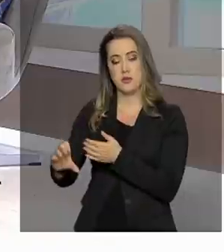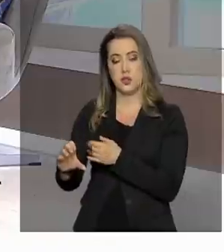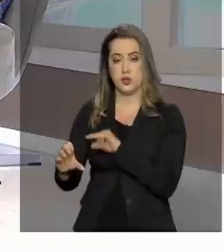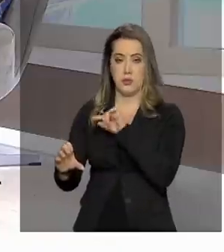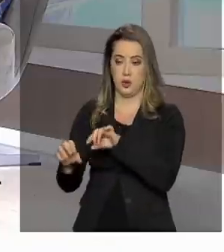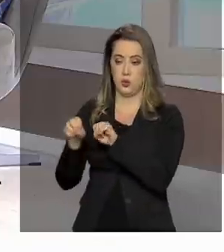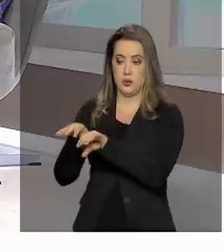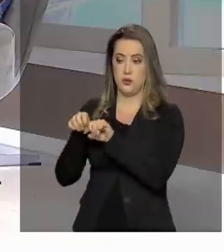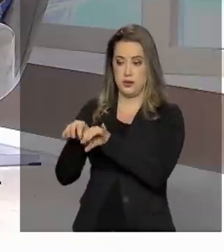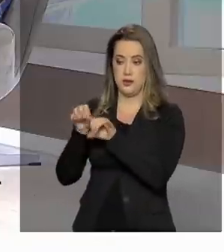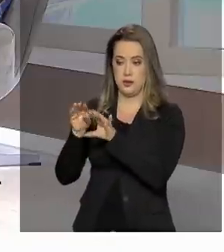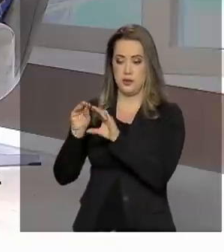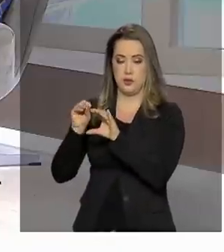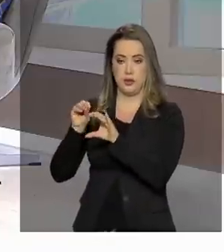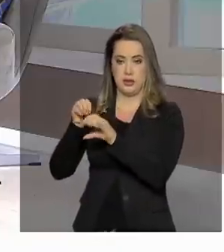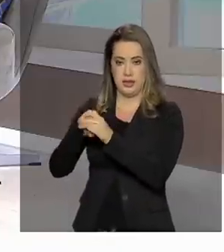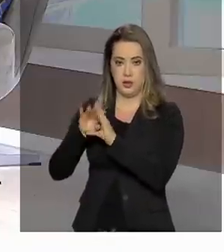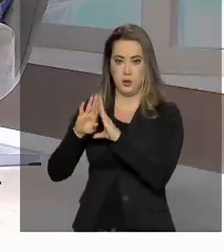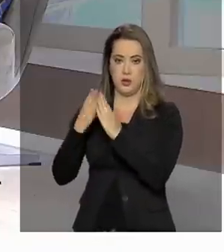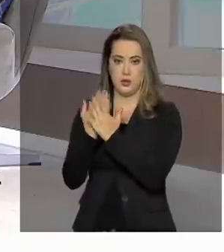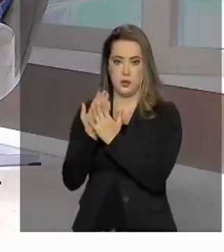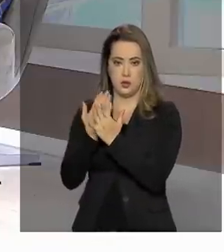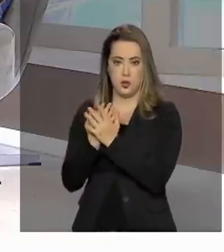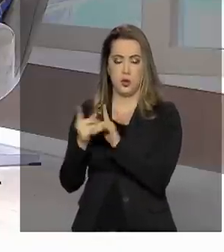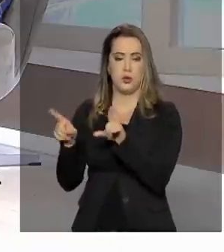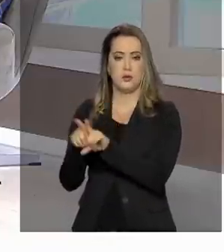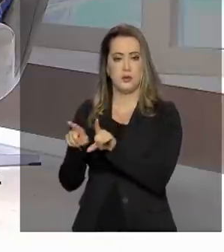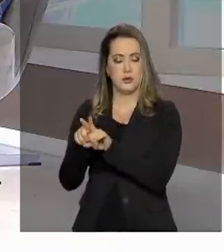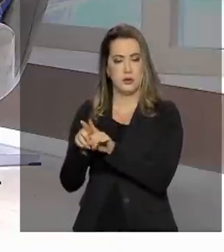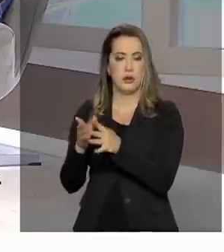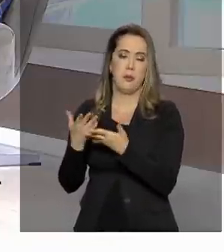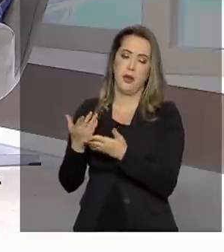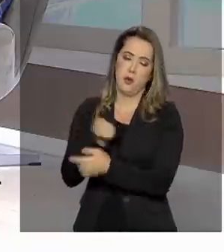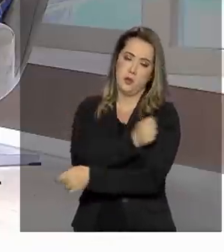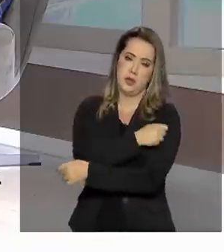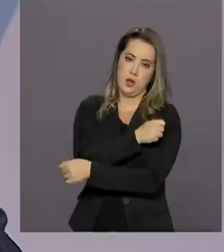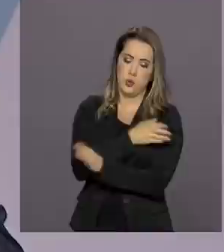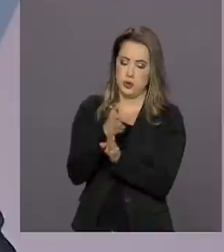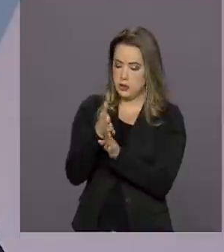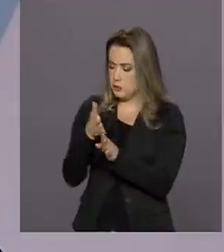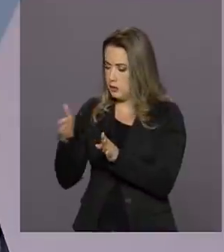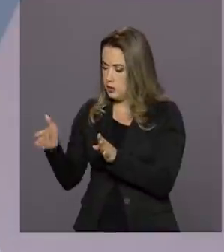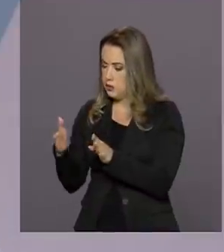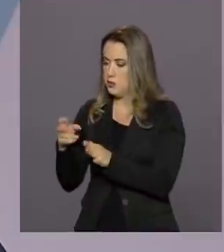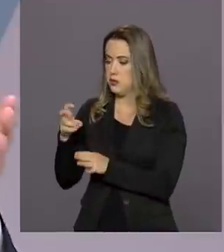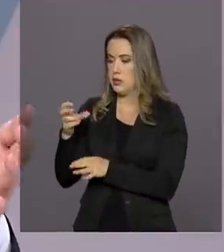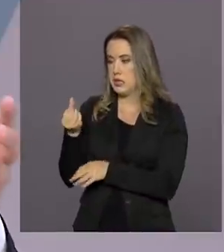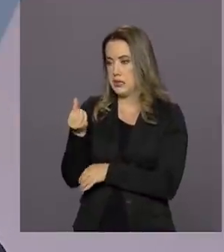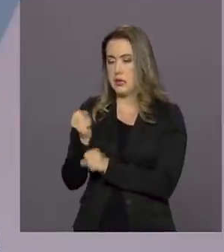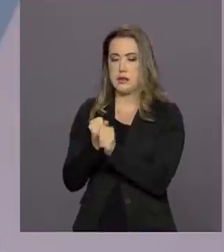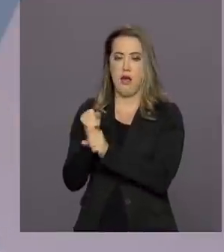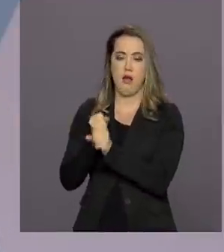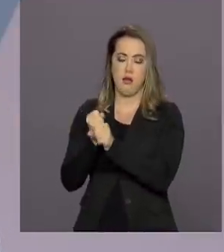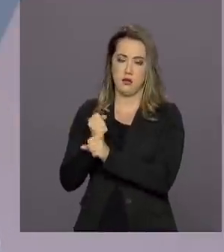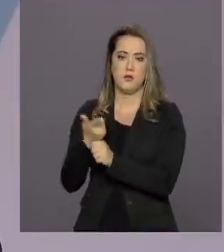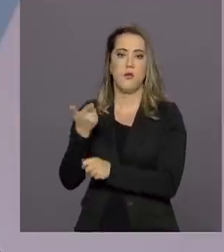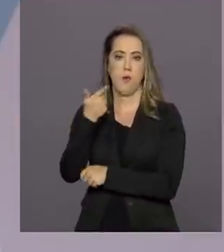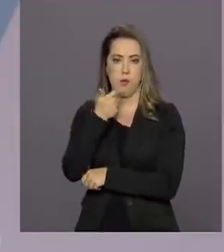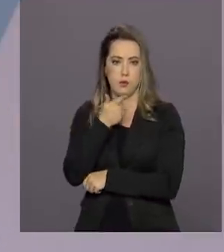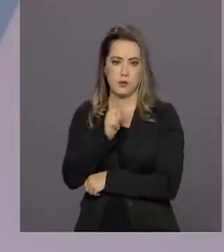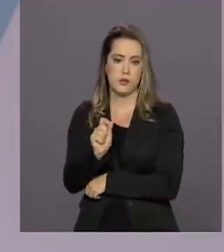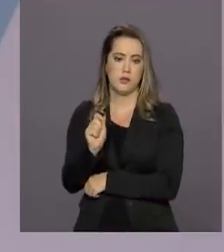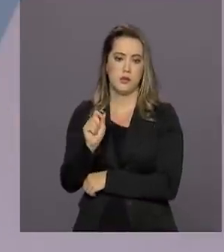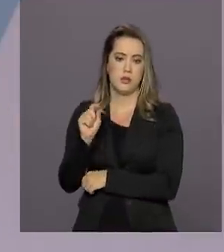pública de ensino para a melhoria da infraestrutura e também os alunos, nesse período de tempo de 6 anos, eles vão conseguir,